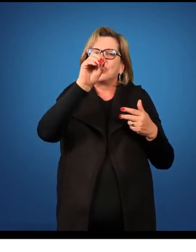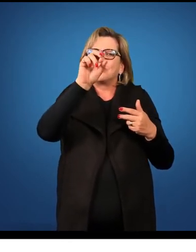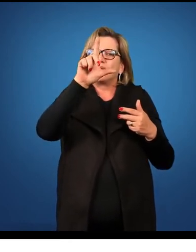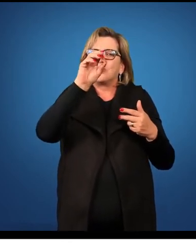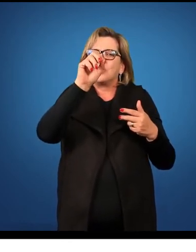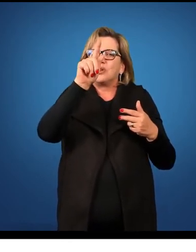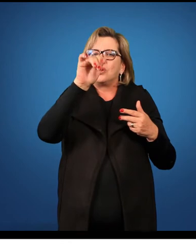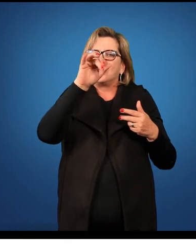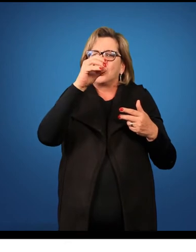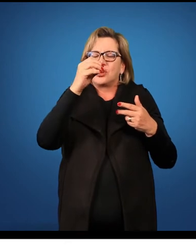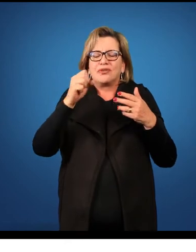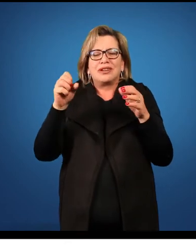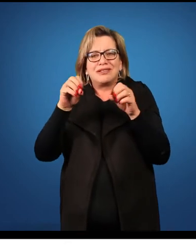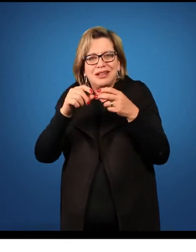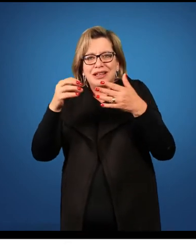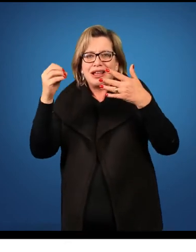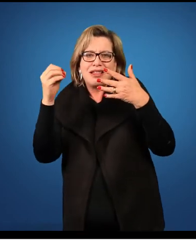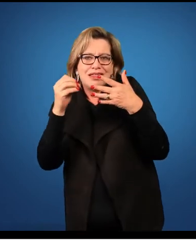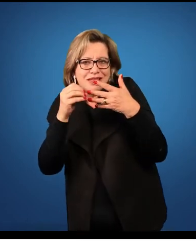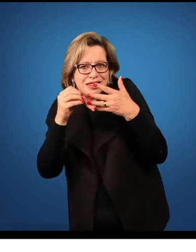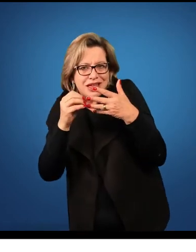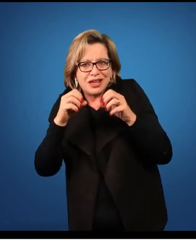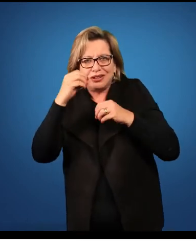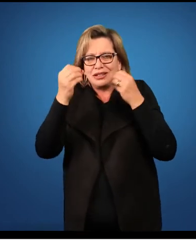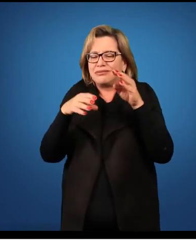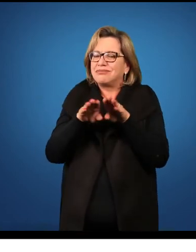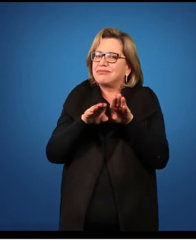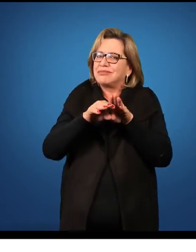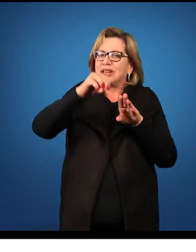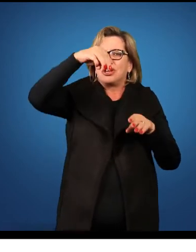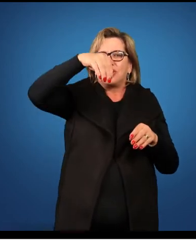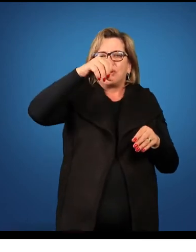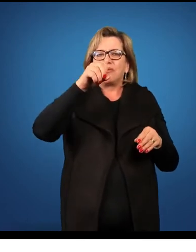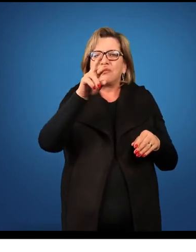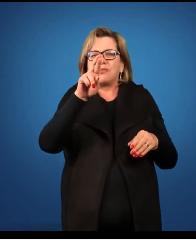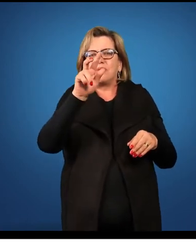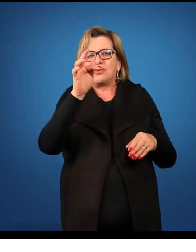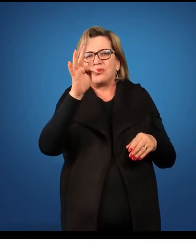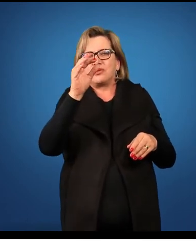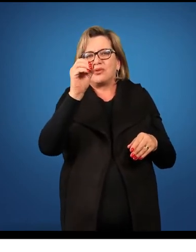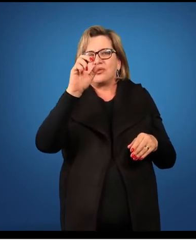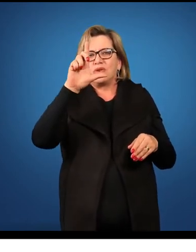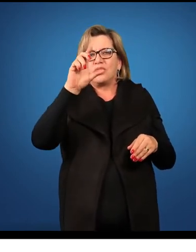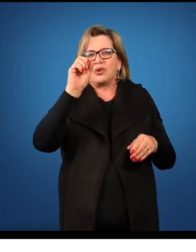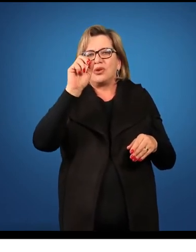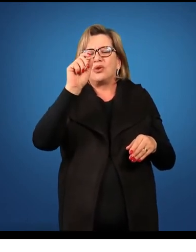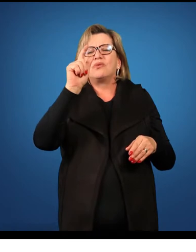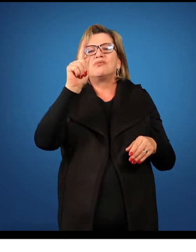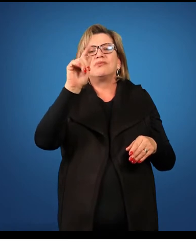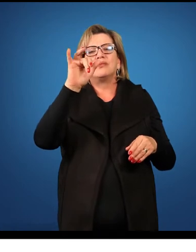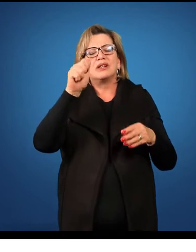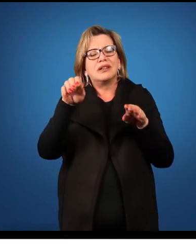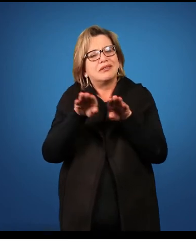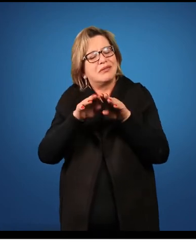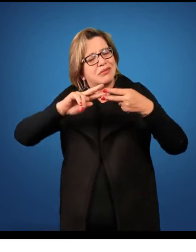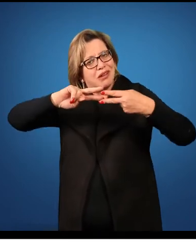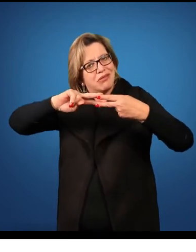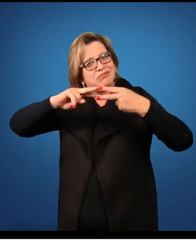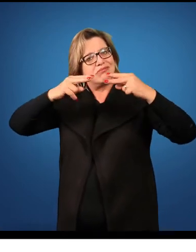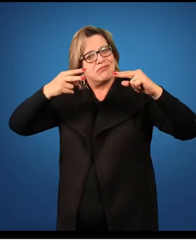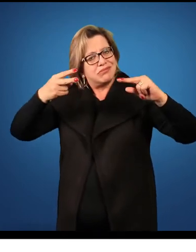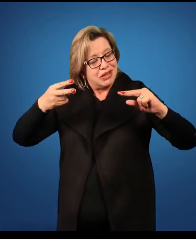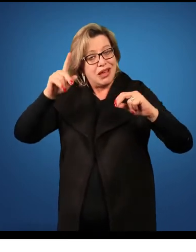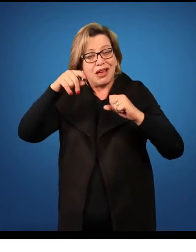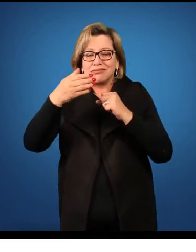sistemas, célula, morfologia e fisiologia dos seres vivos, mecanismos de herança genética. Então, esses são os conteúdos